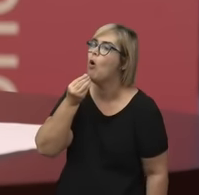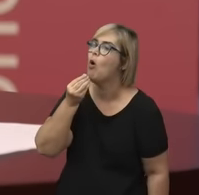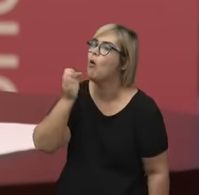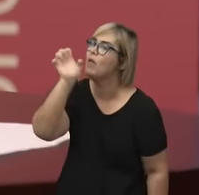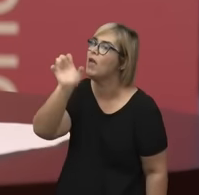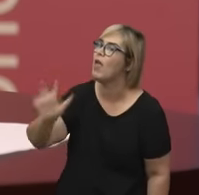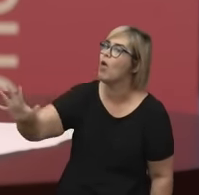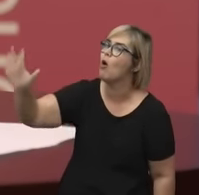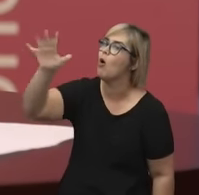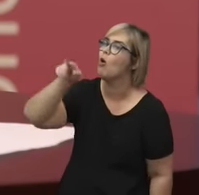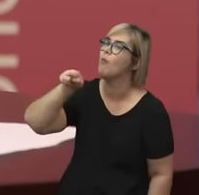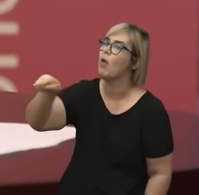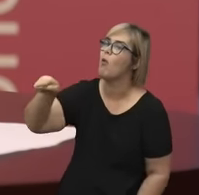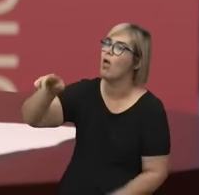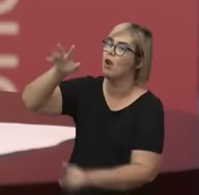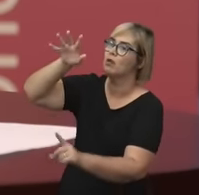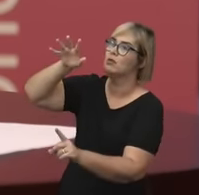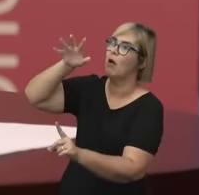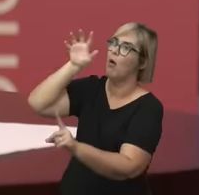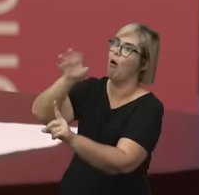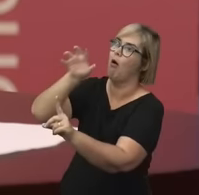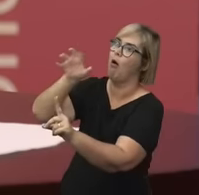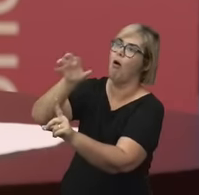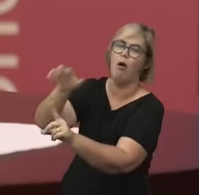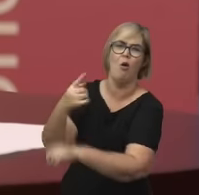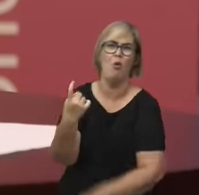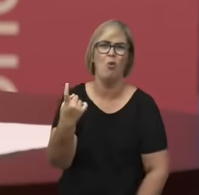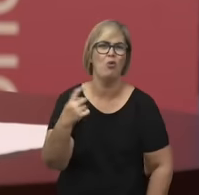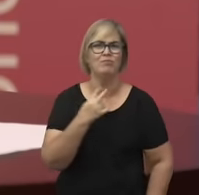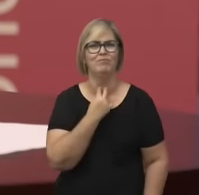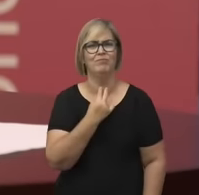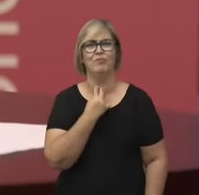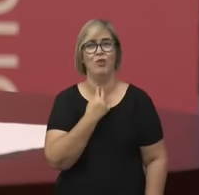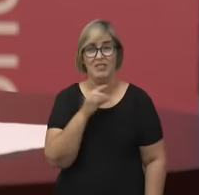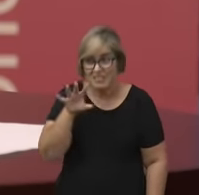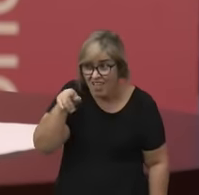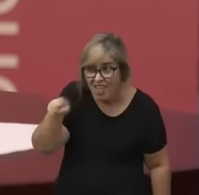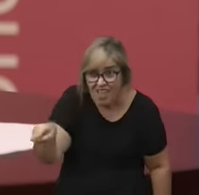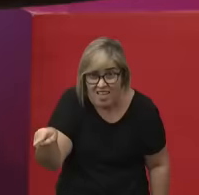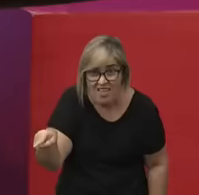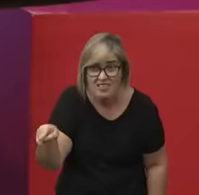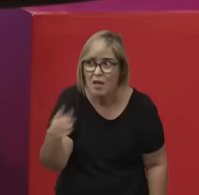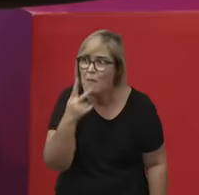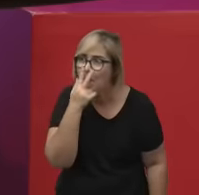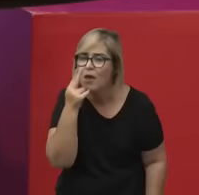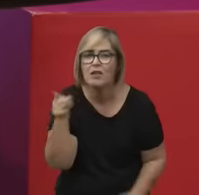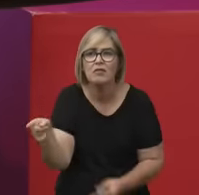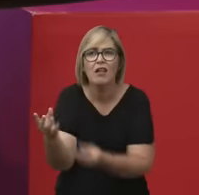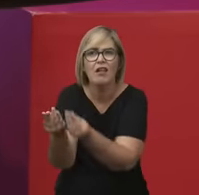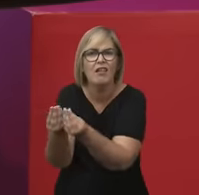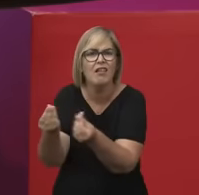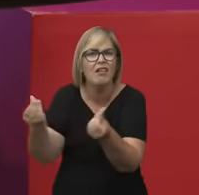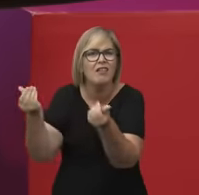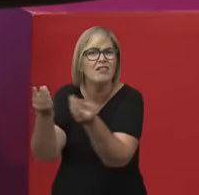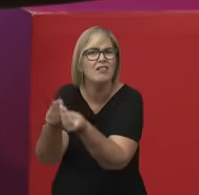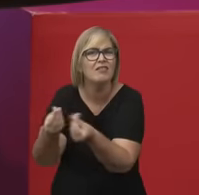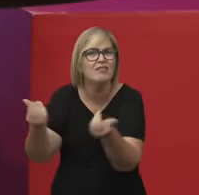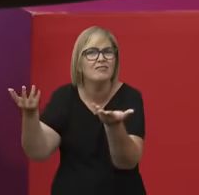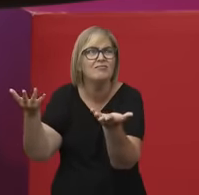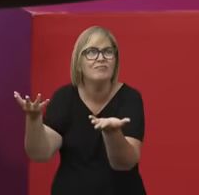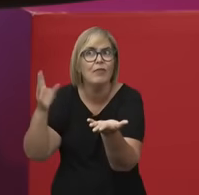para convencer de que são superiores. A filosofia não pode ser isso. Porque, se ela for isso, ela é dogmática. E a filosofia, enfim,